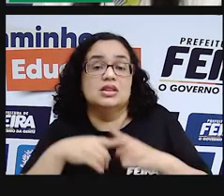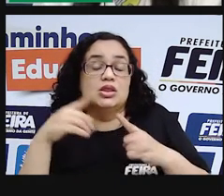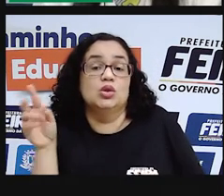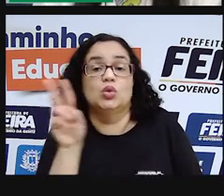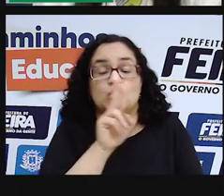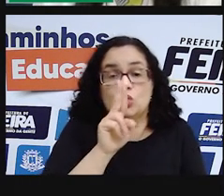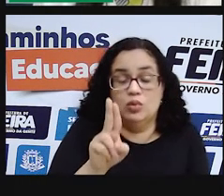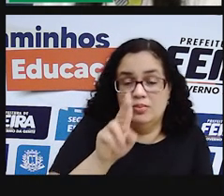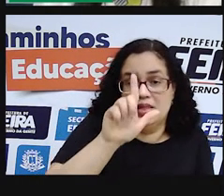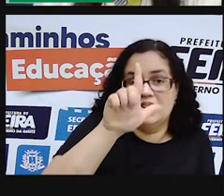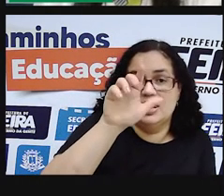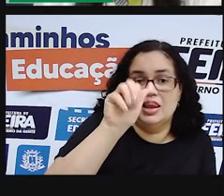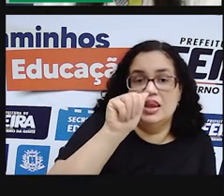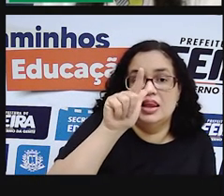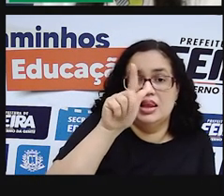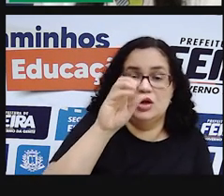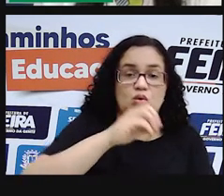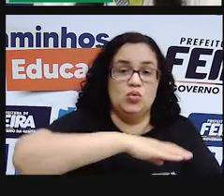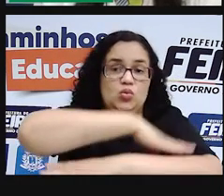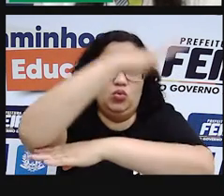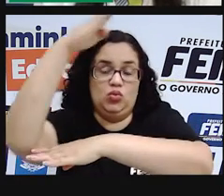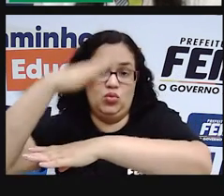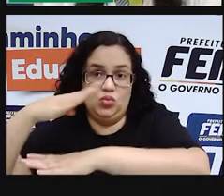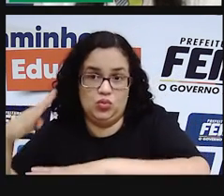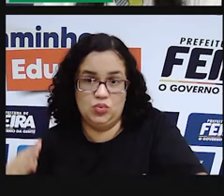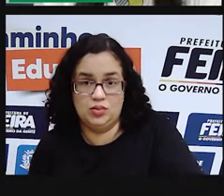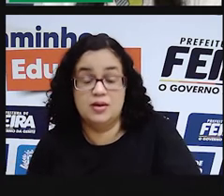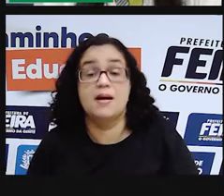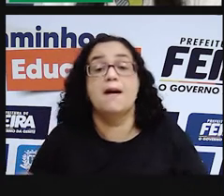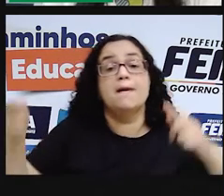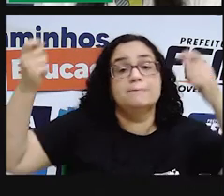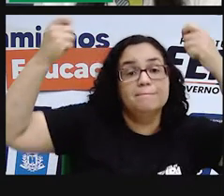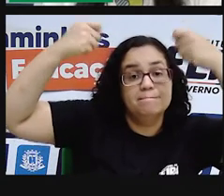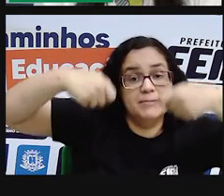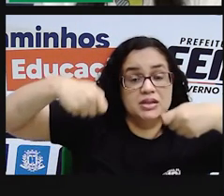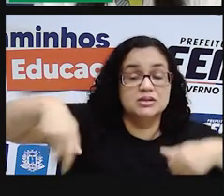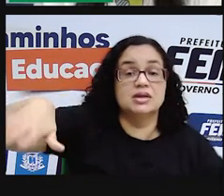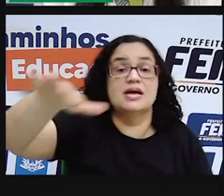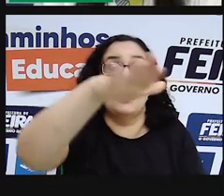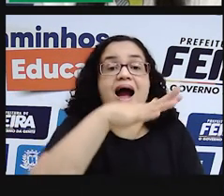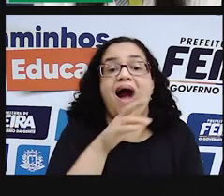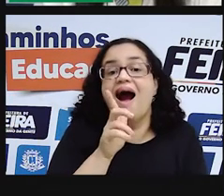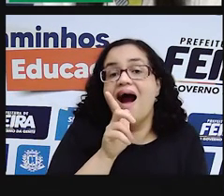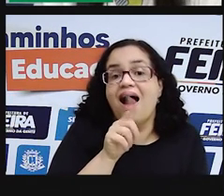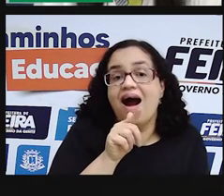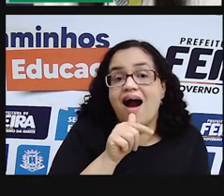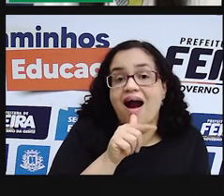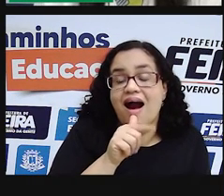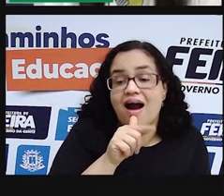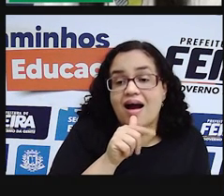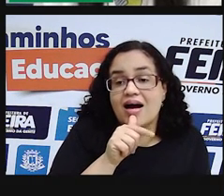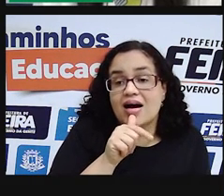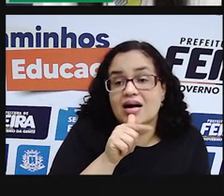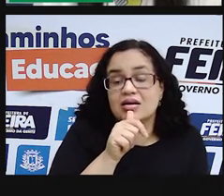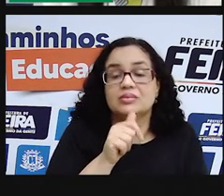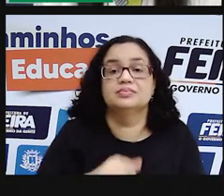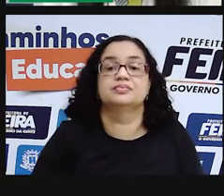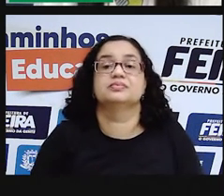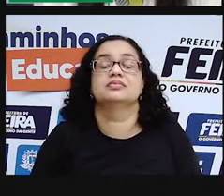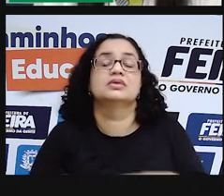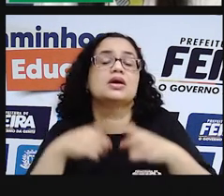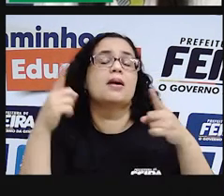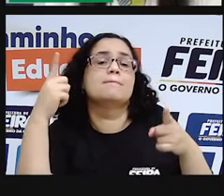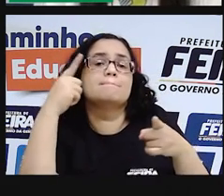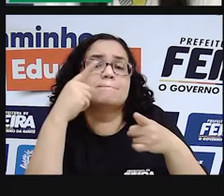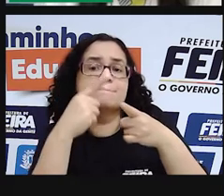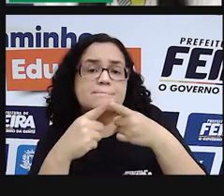denominado lago, a depressão sobre a qual se forma, ela precisa estar coberta de água de forma permanente. Então até